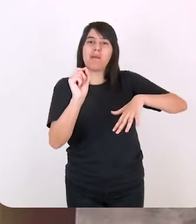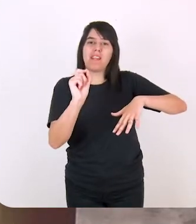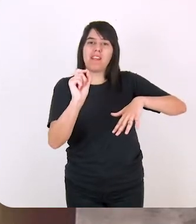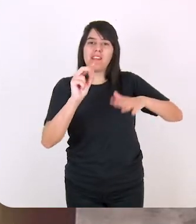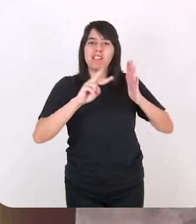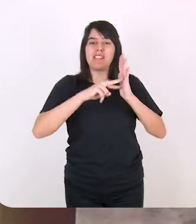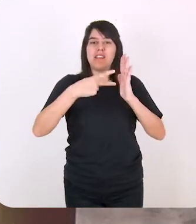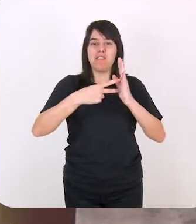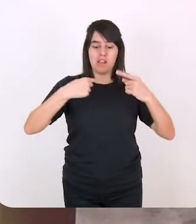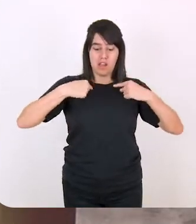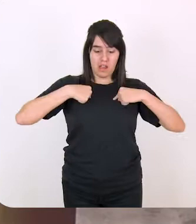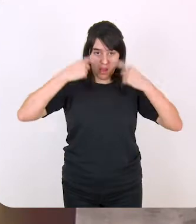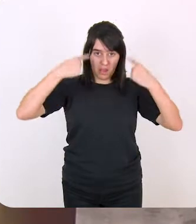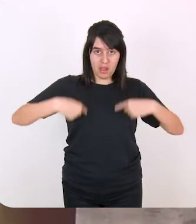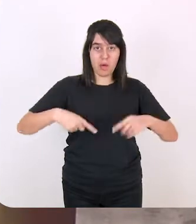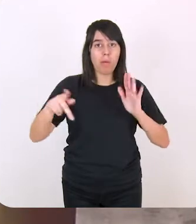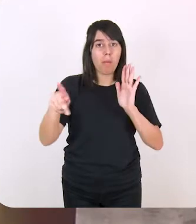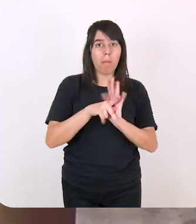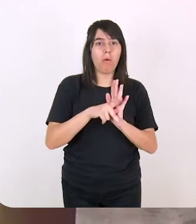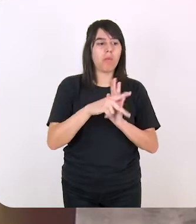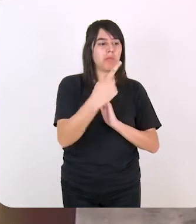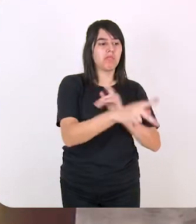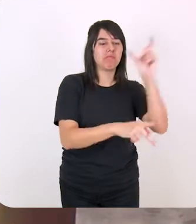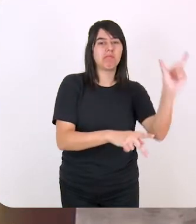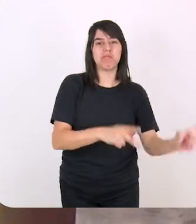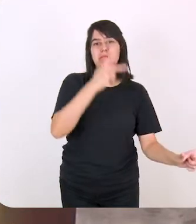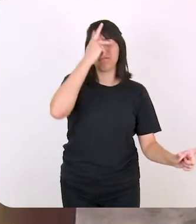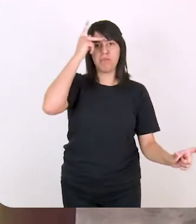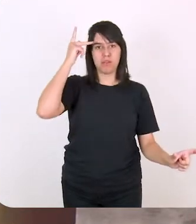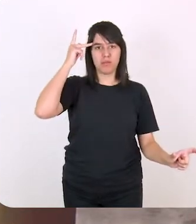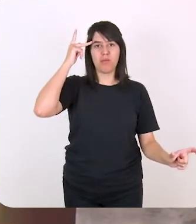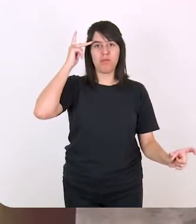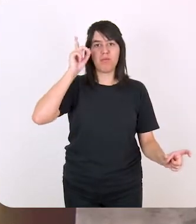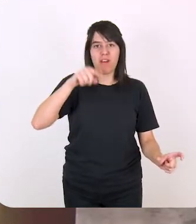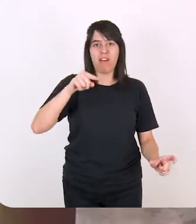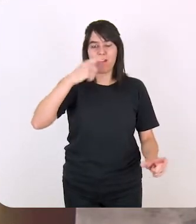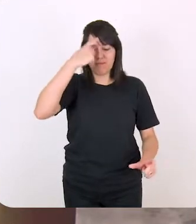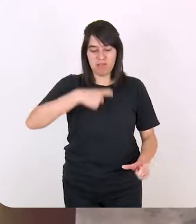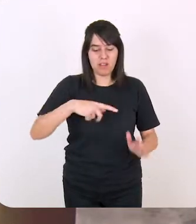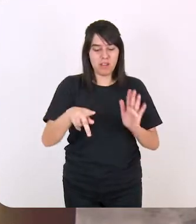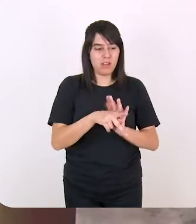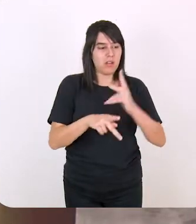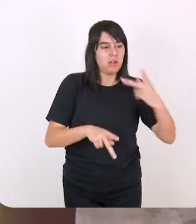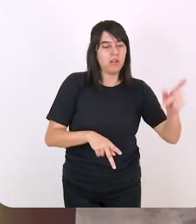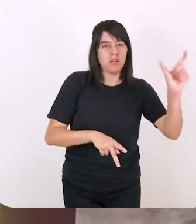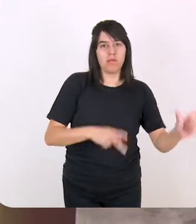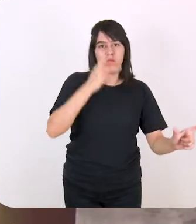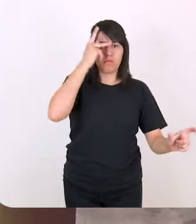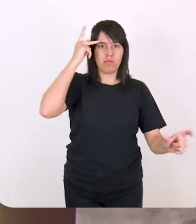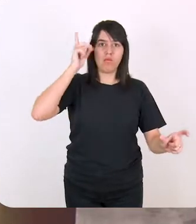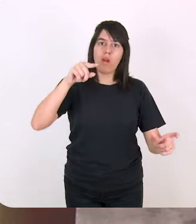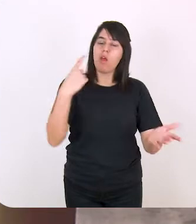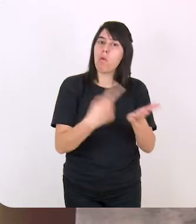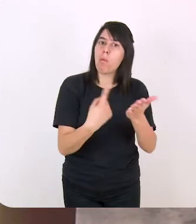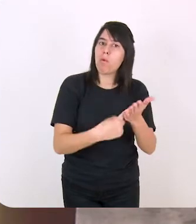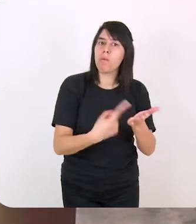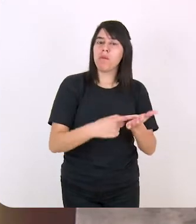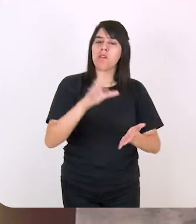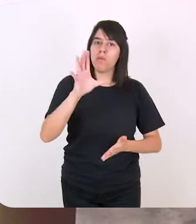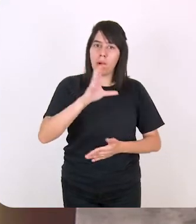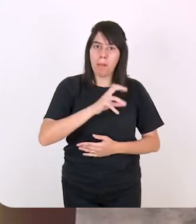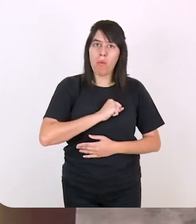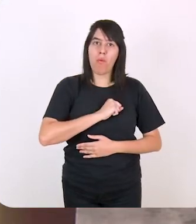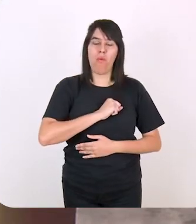dizer que eu pertenço a alguém. Existe um sentimento de pertencer, existe um nome aqui dentro, um compromisso,